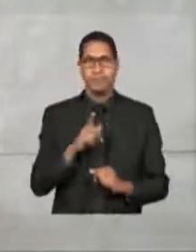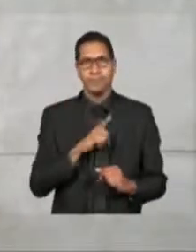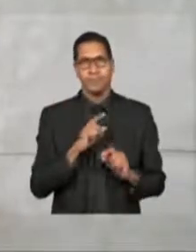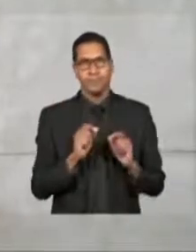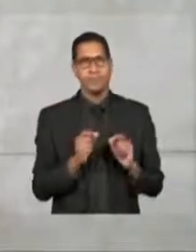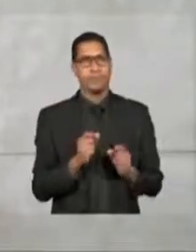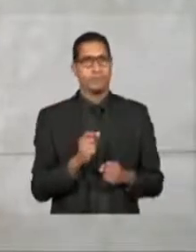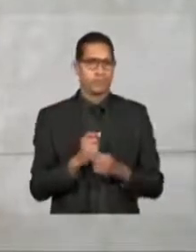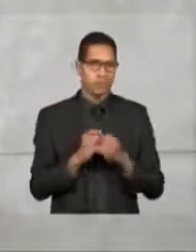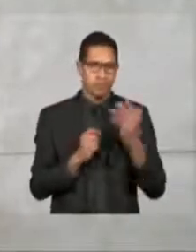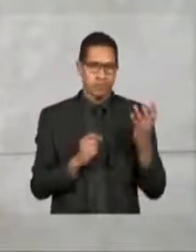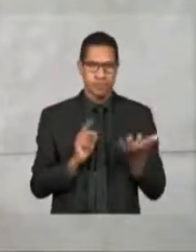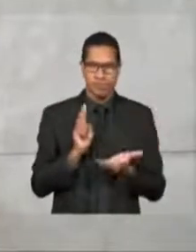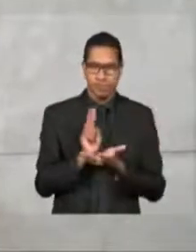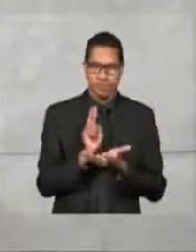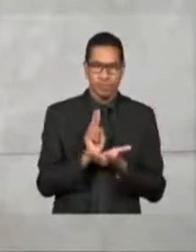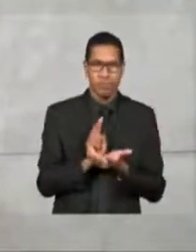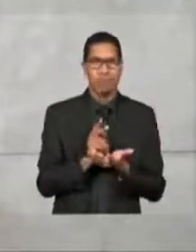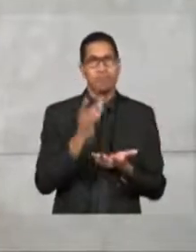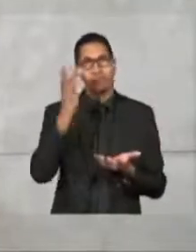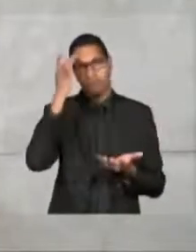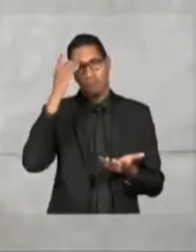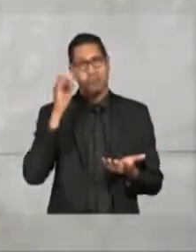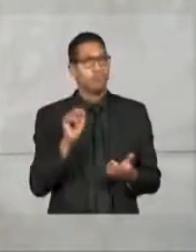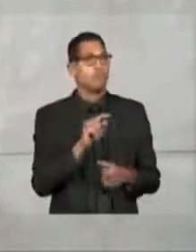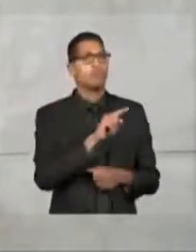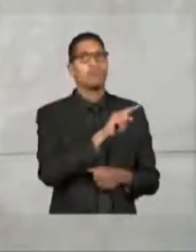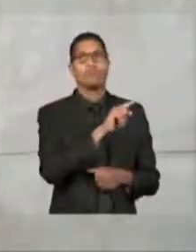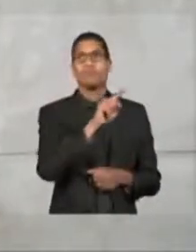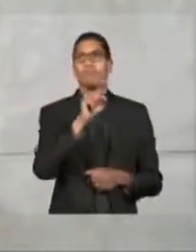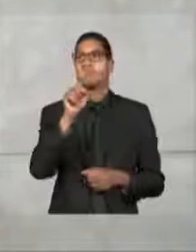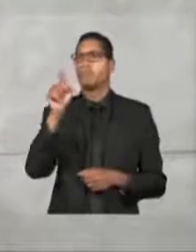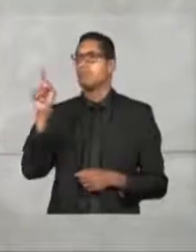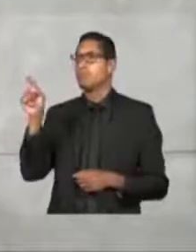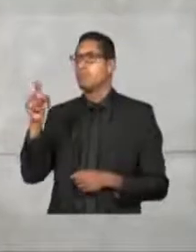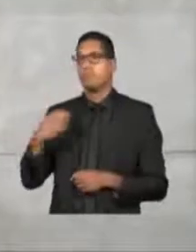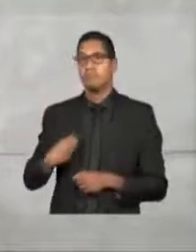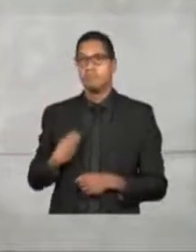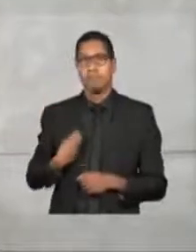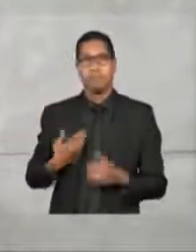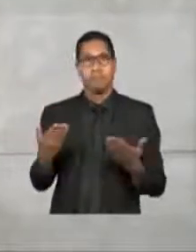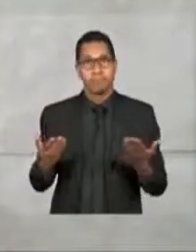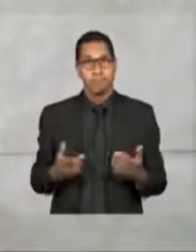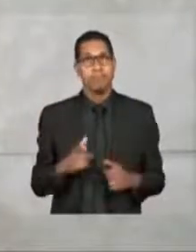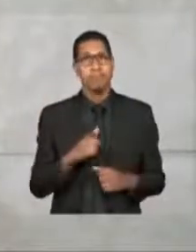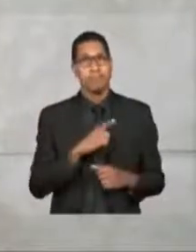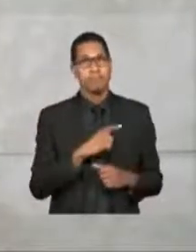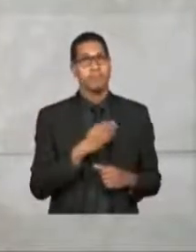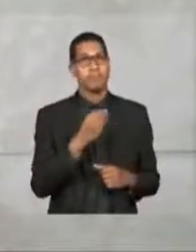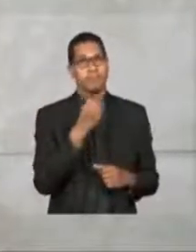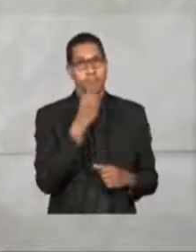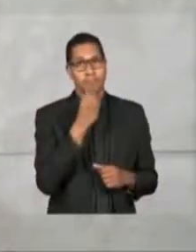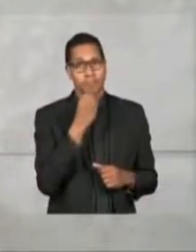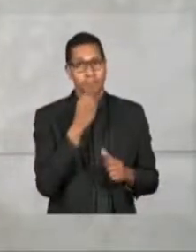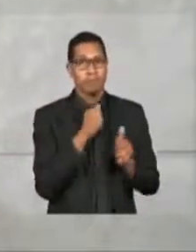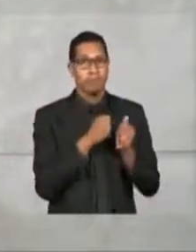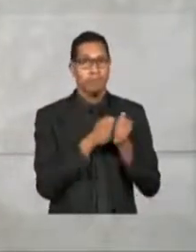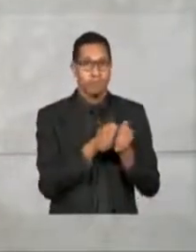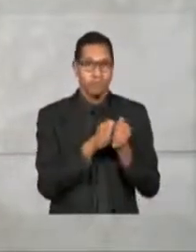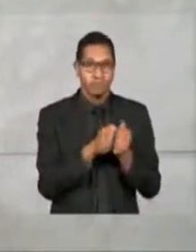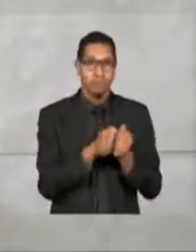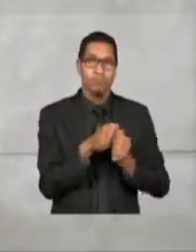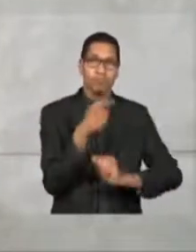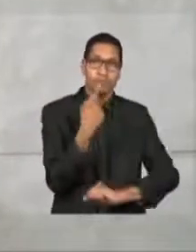muitos conselheiros. Não sei se alguém das pessoas que aqui estão tiveram conosco